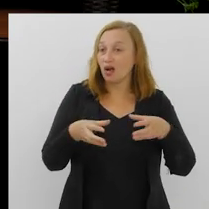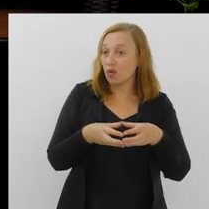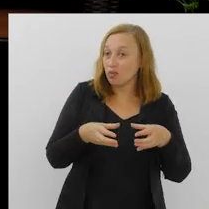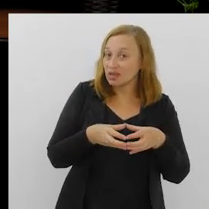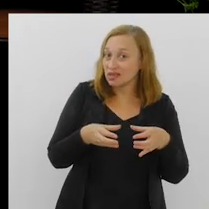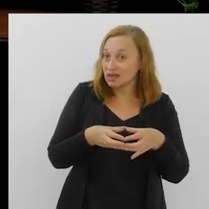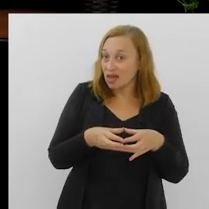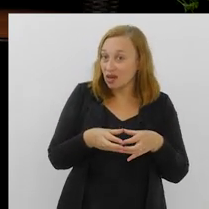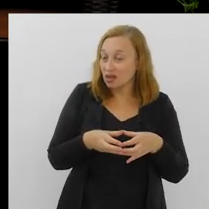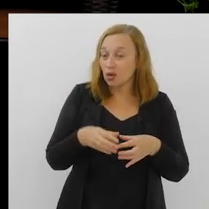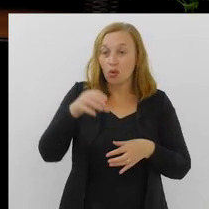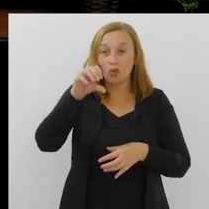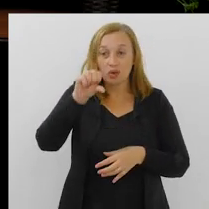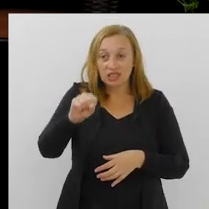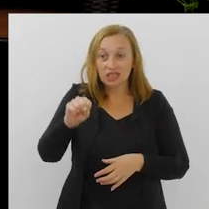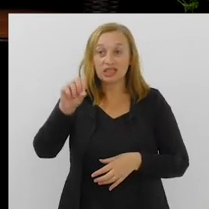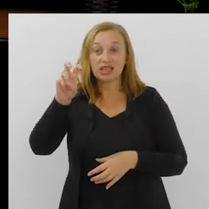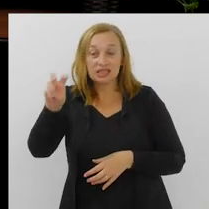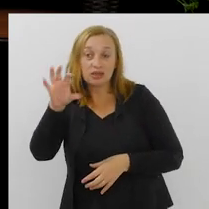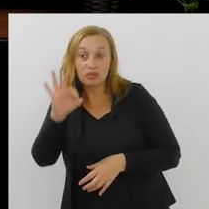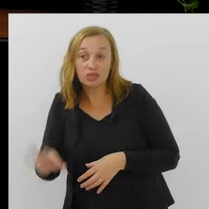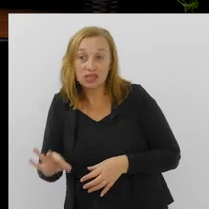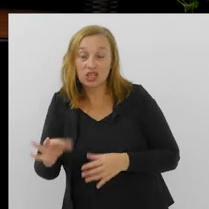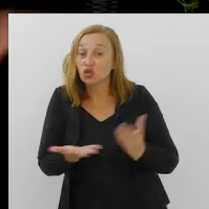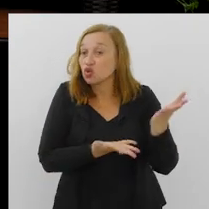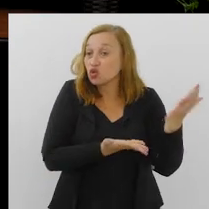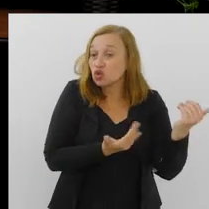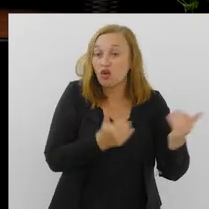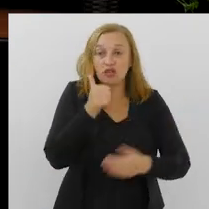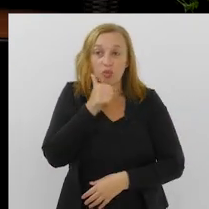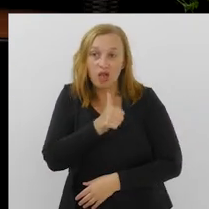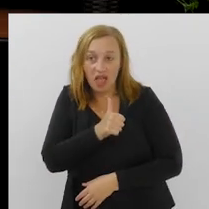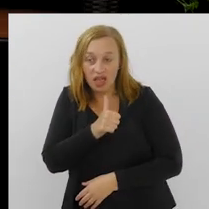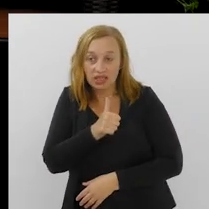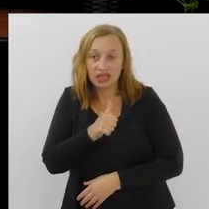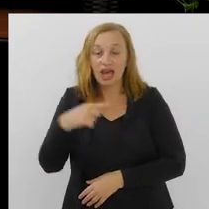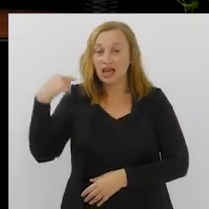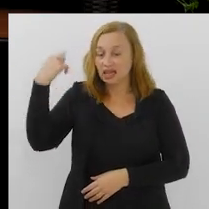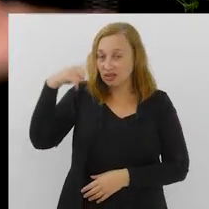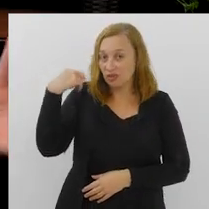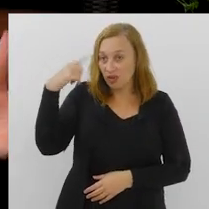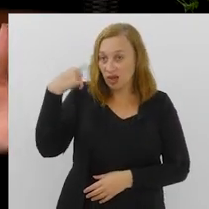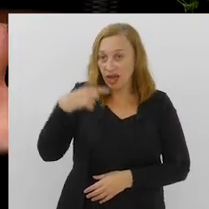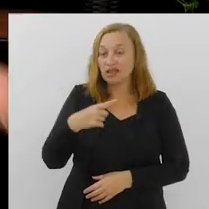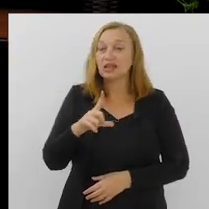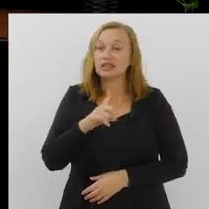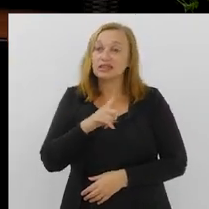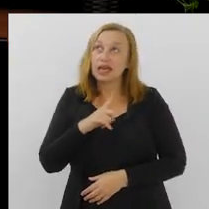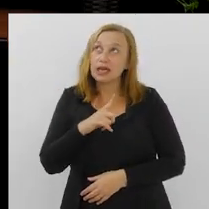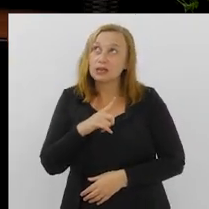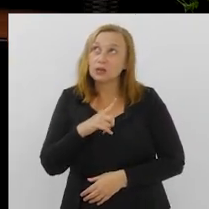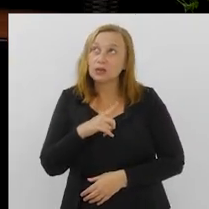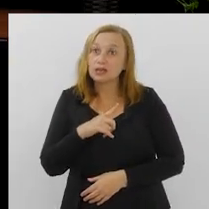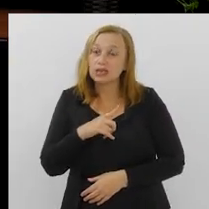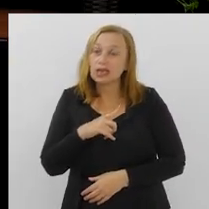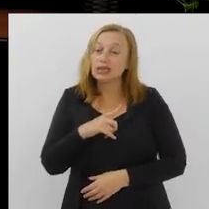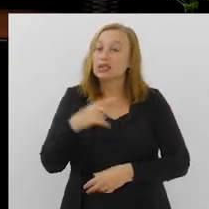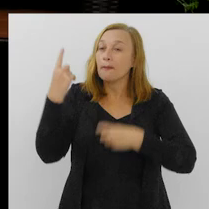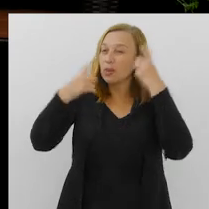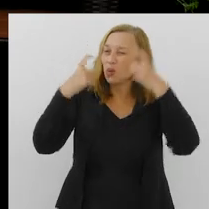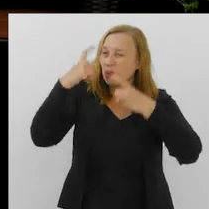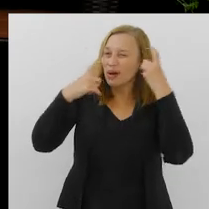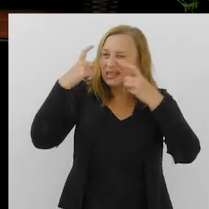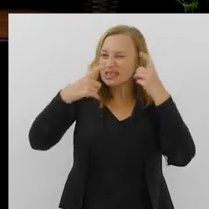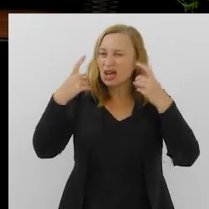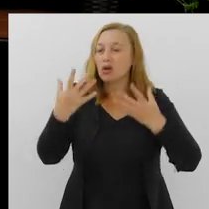Hoje a comissão é composta de 85% de jovens, mulheres jovens advogadas. A gente tem